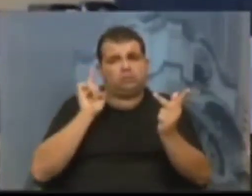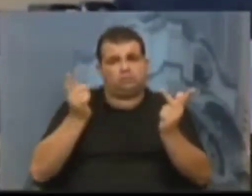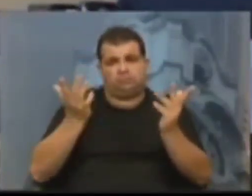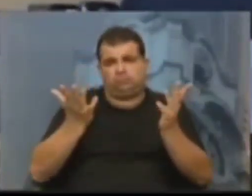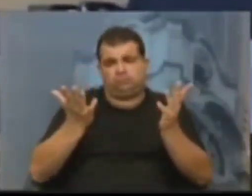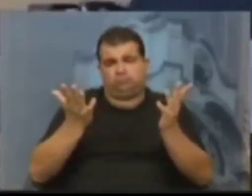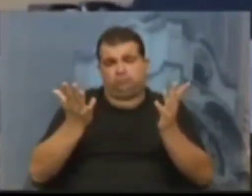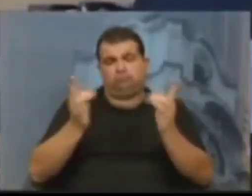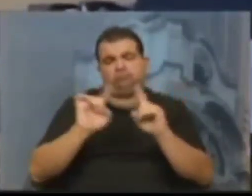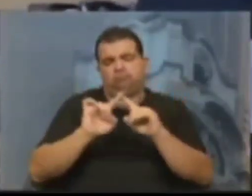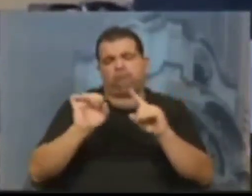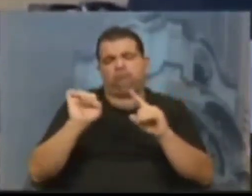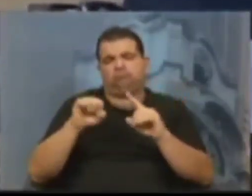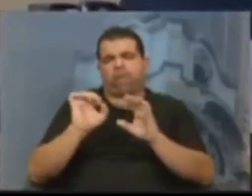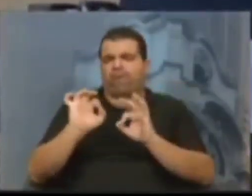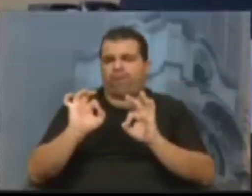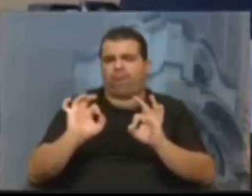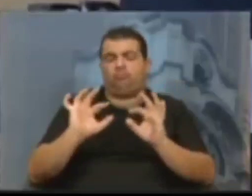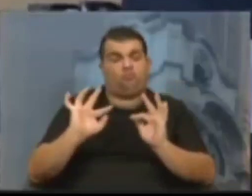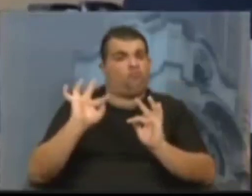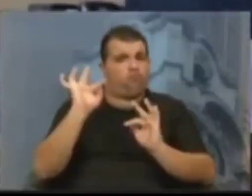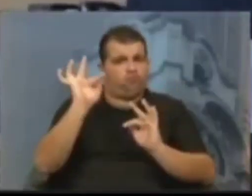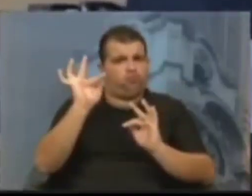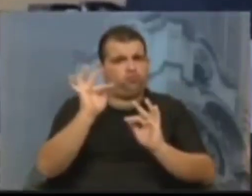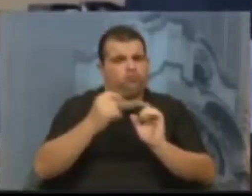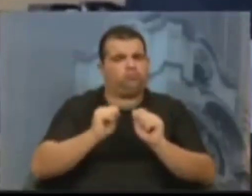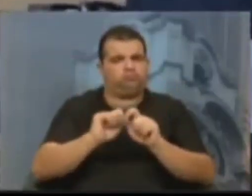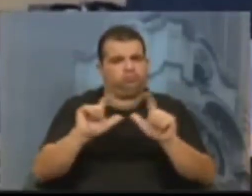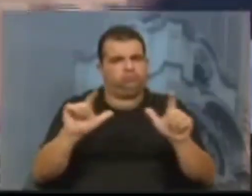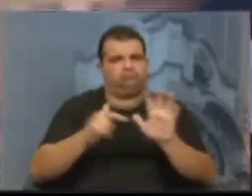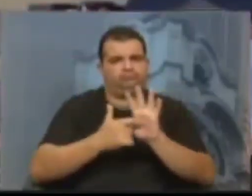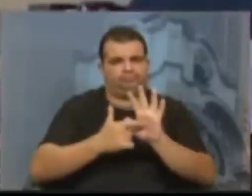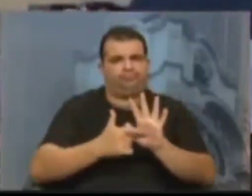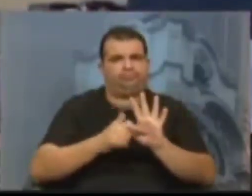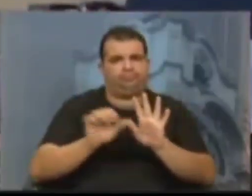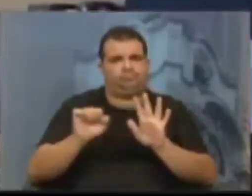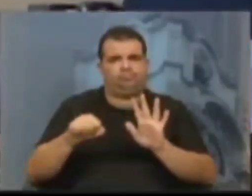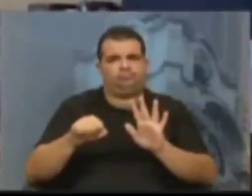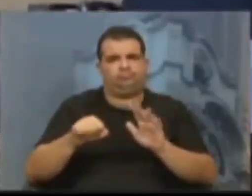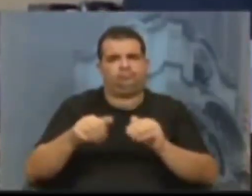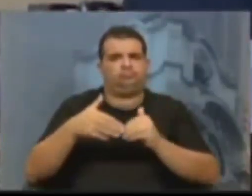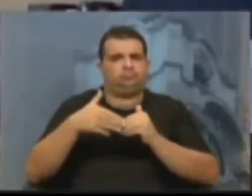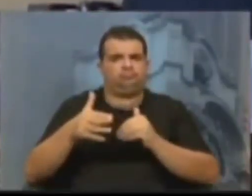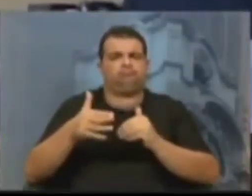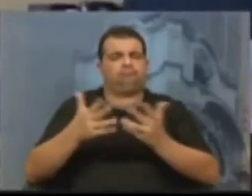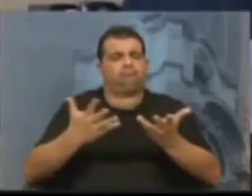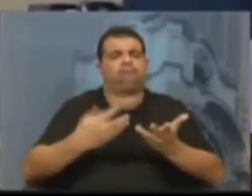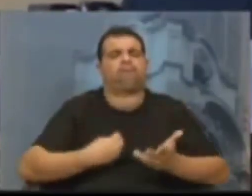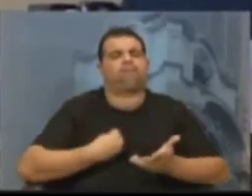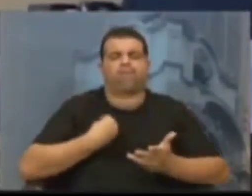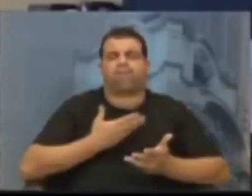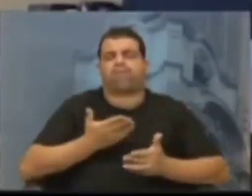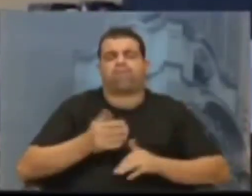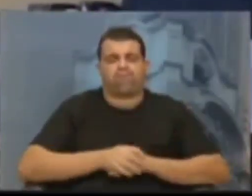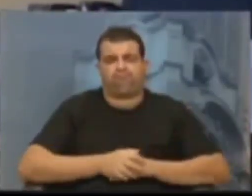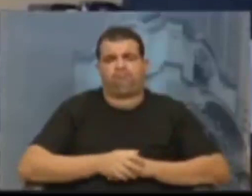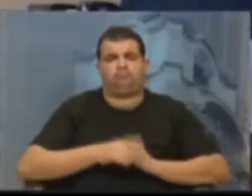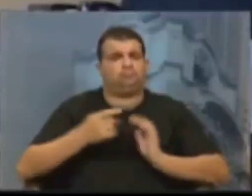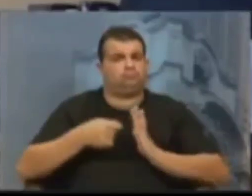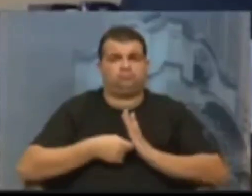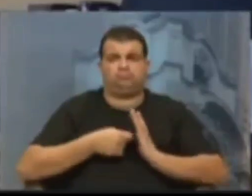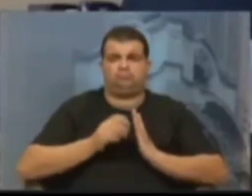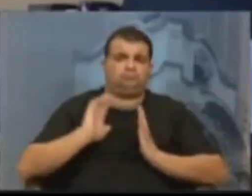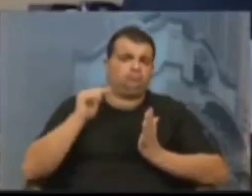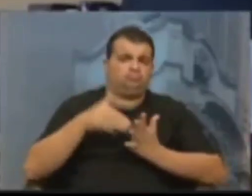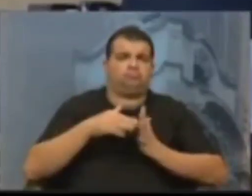mas que certamente aparecerão ali no futuro próximo. E isso fica dessa maneira. Mas nós lutaremos até o